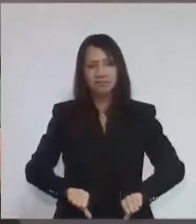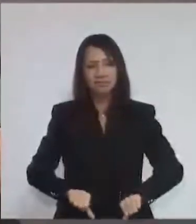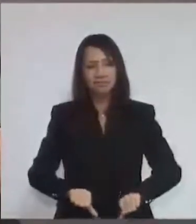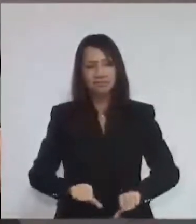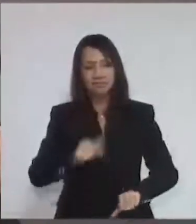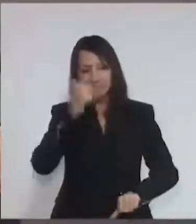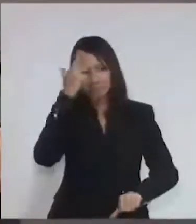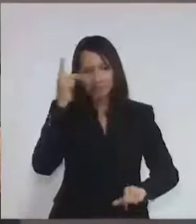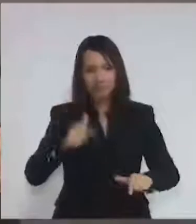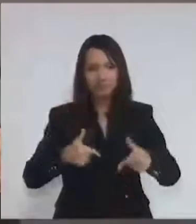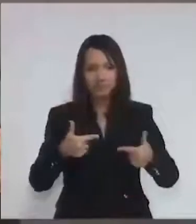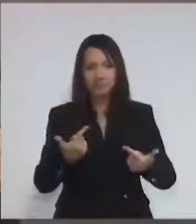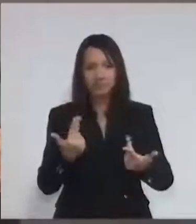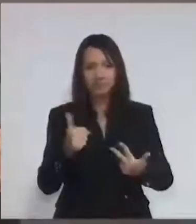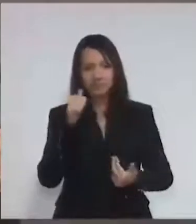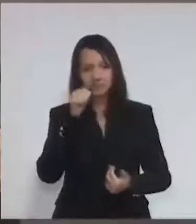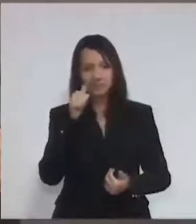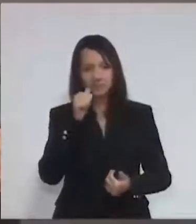Pensou as guerreiras como essa mulher?